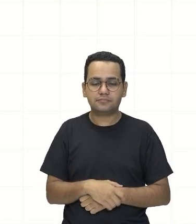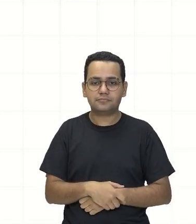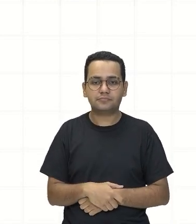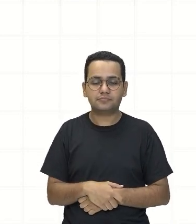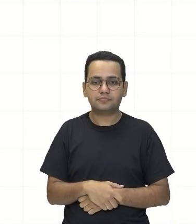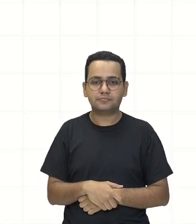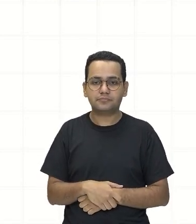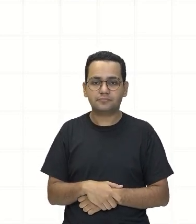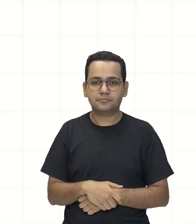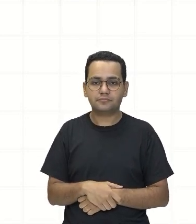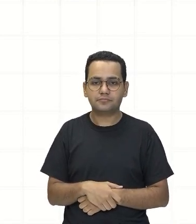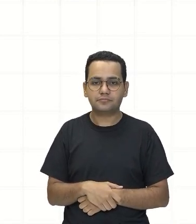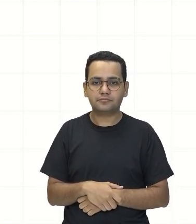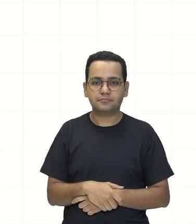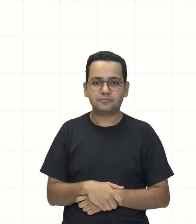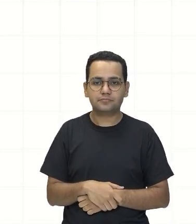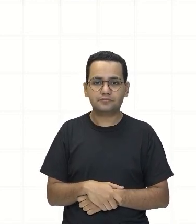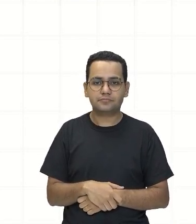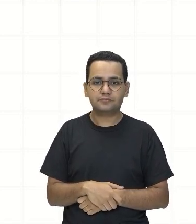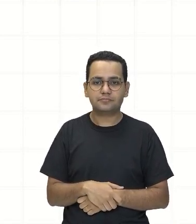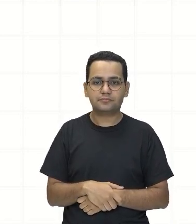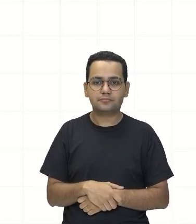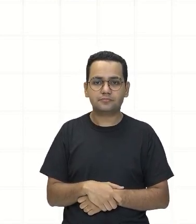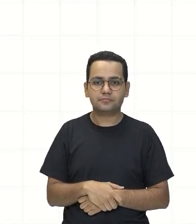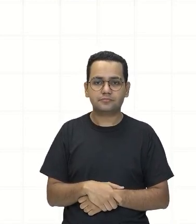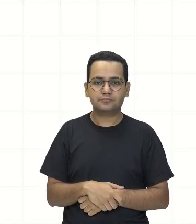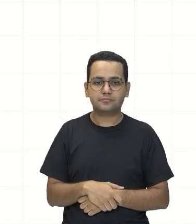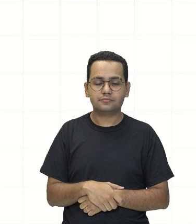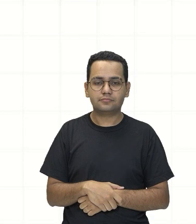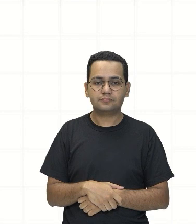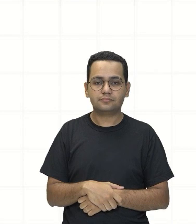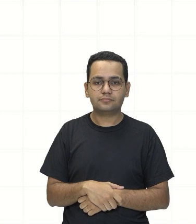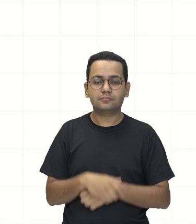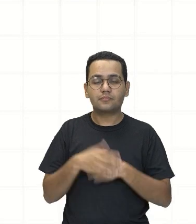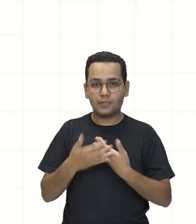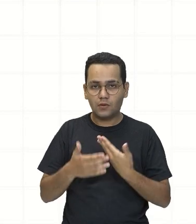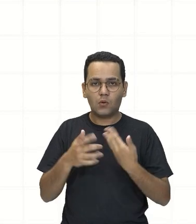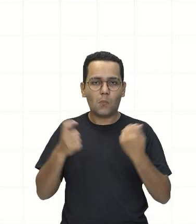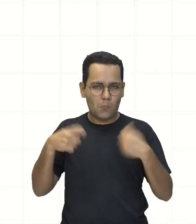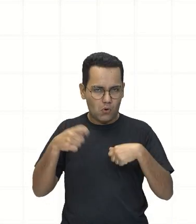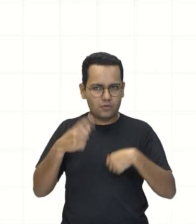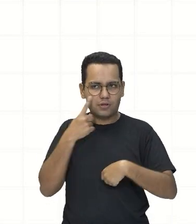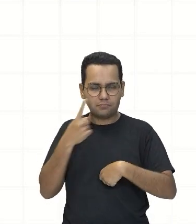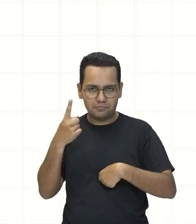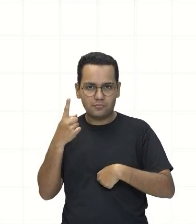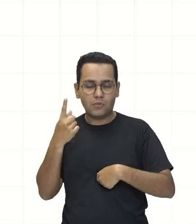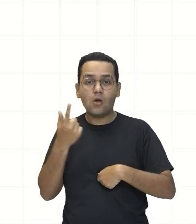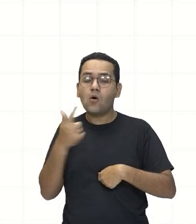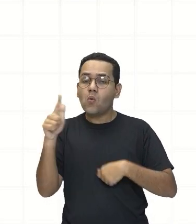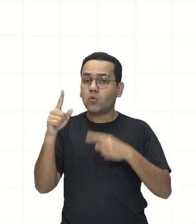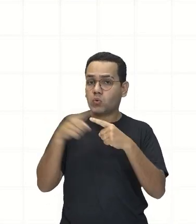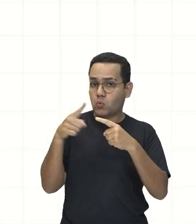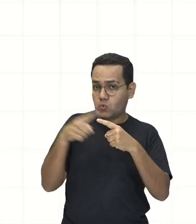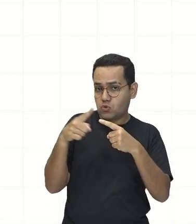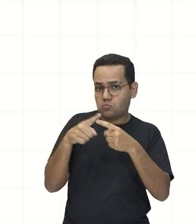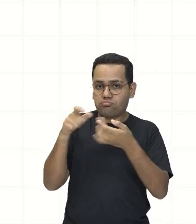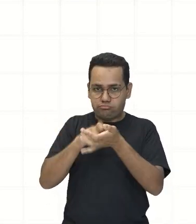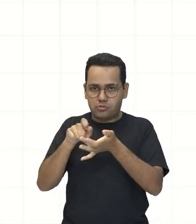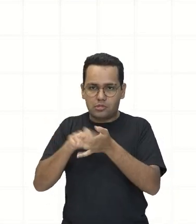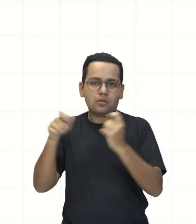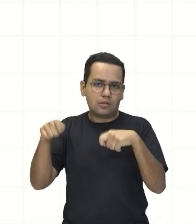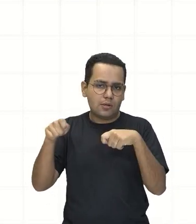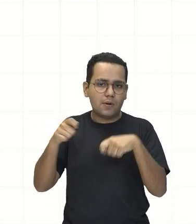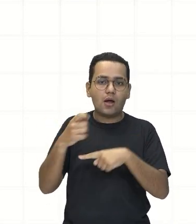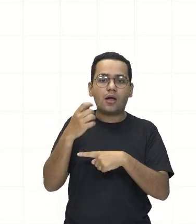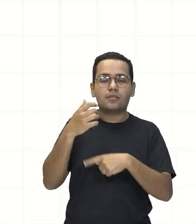vezes 10 elevado a 4 É a mesma coisa Que 10 elevado a 5 Por quê?